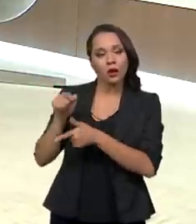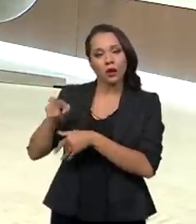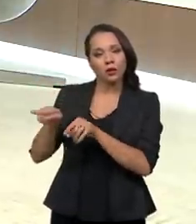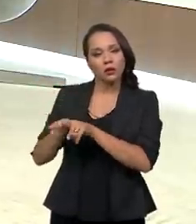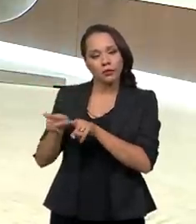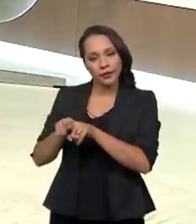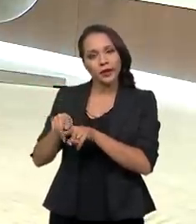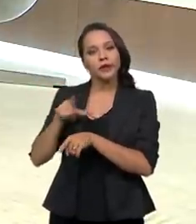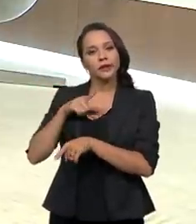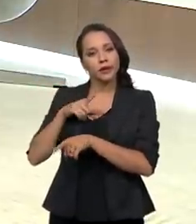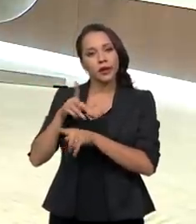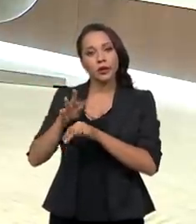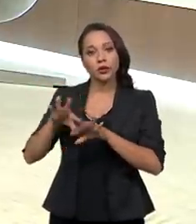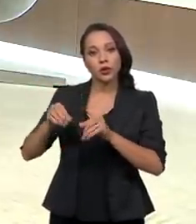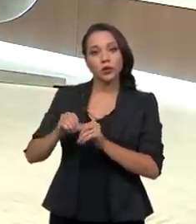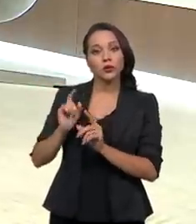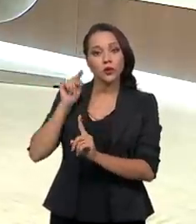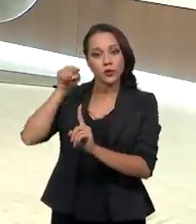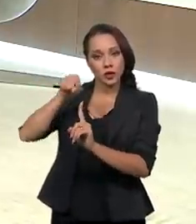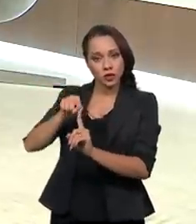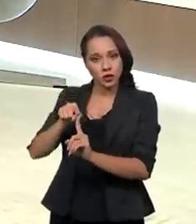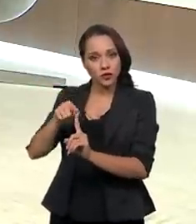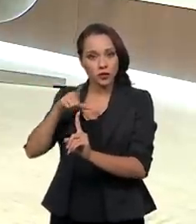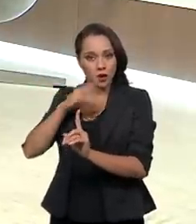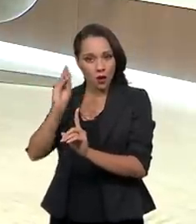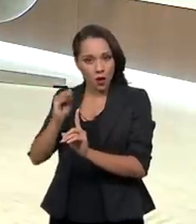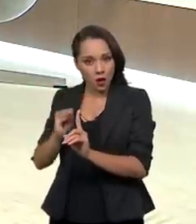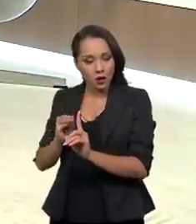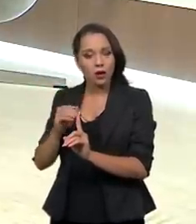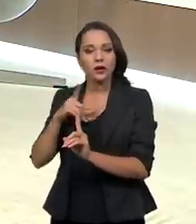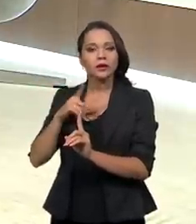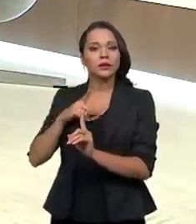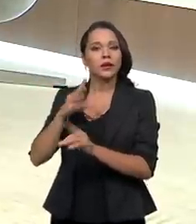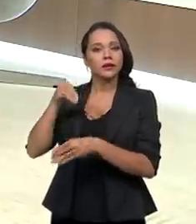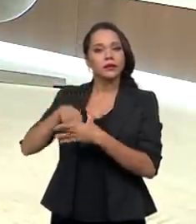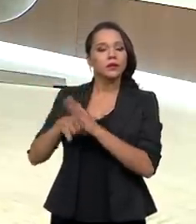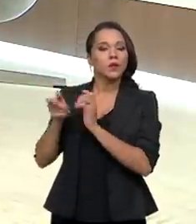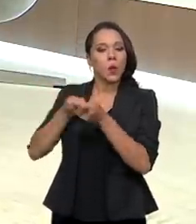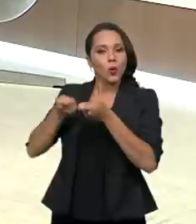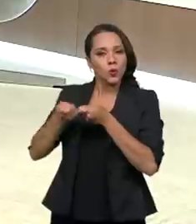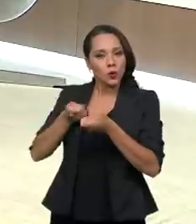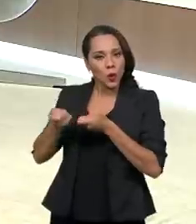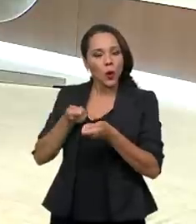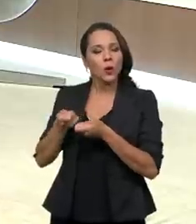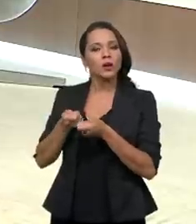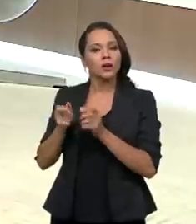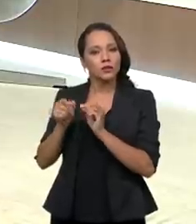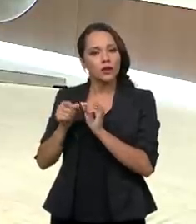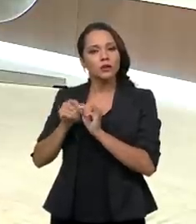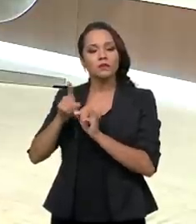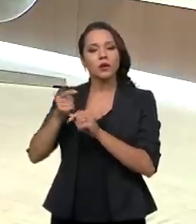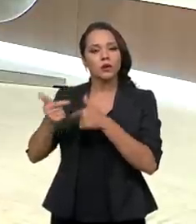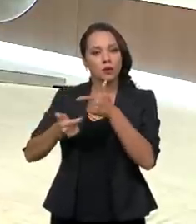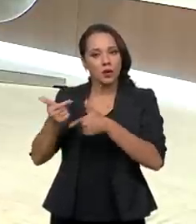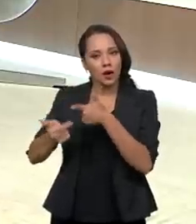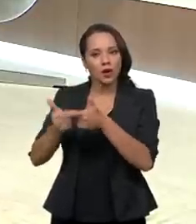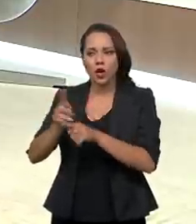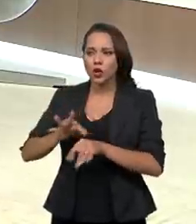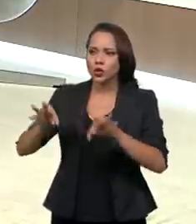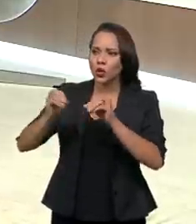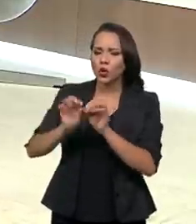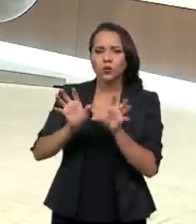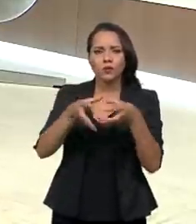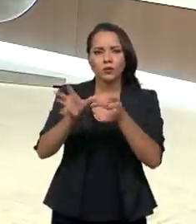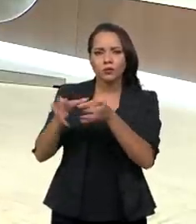responde, diante das metas que nós estabelecemos, dentro do controle que nós exercemos para funcionar todo o